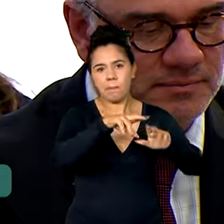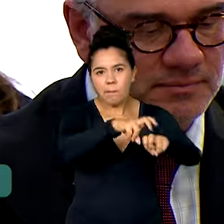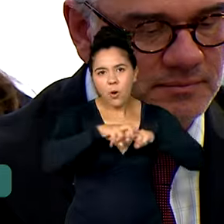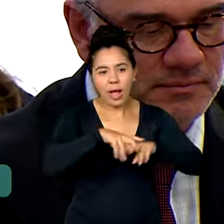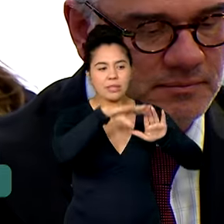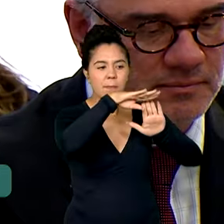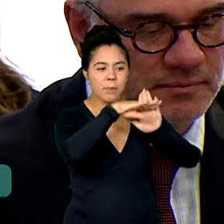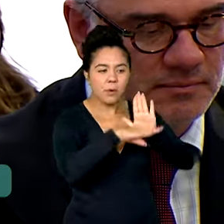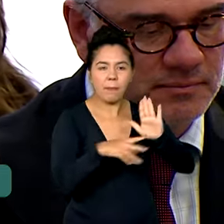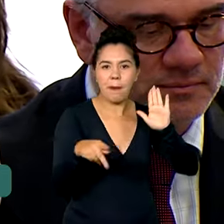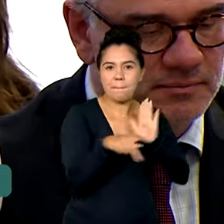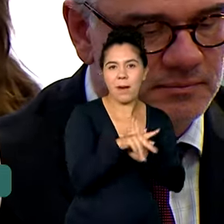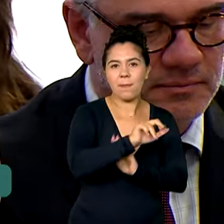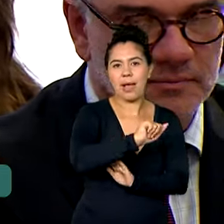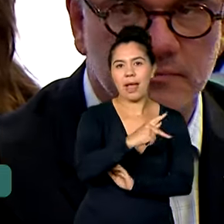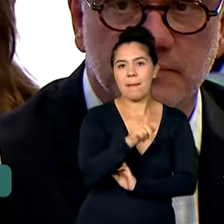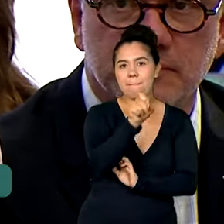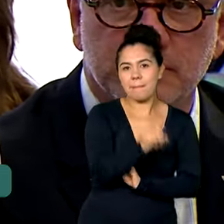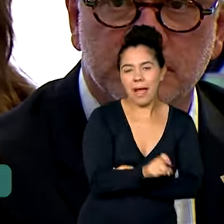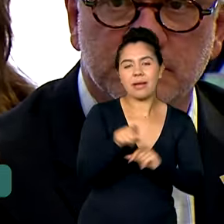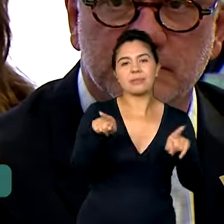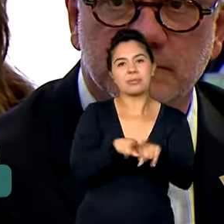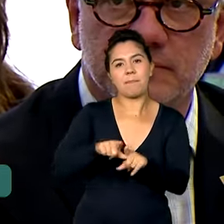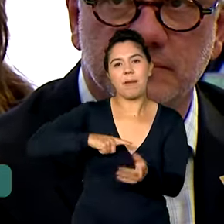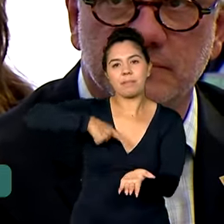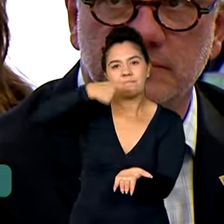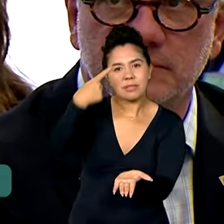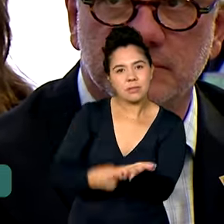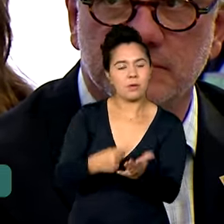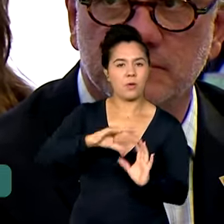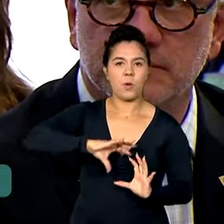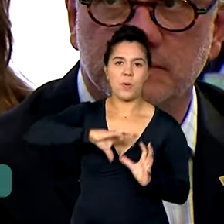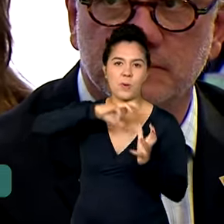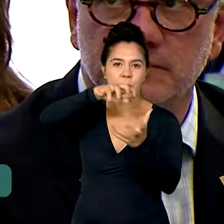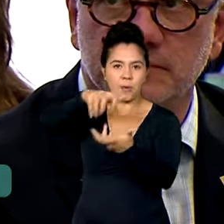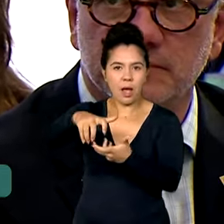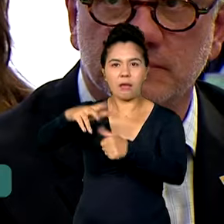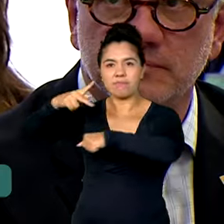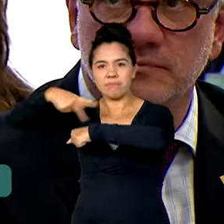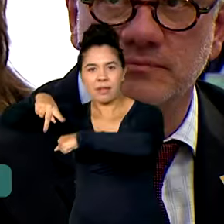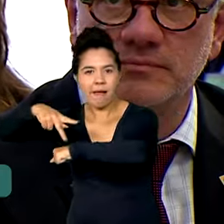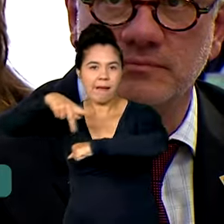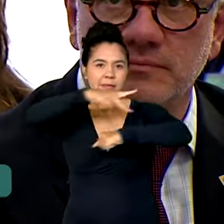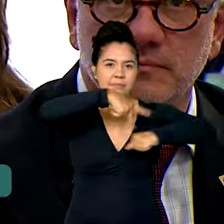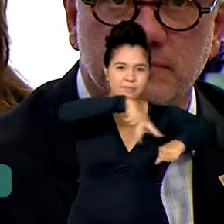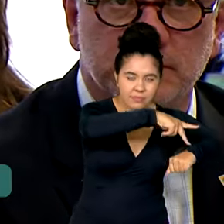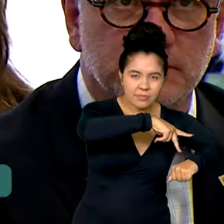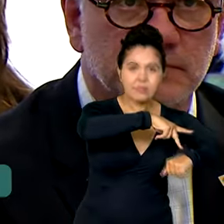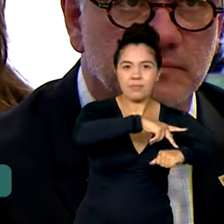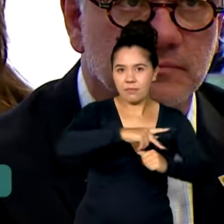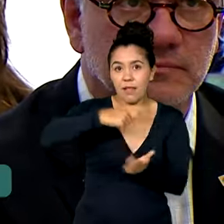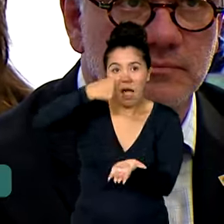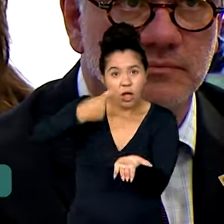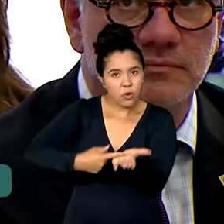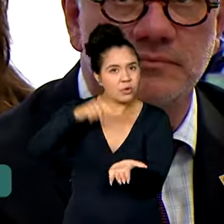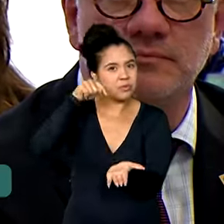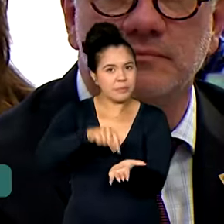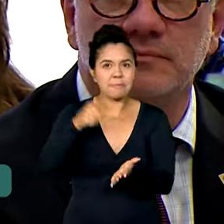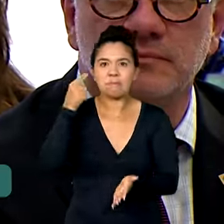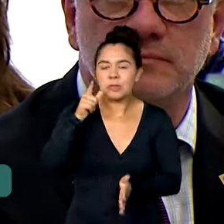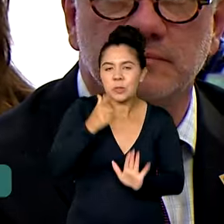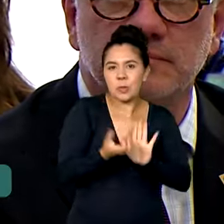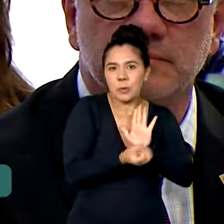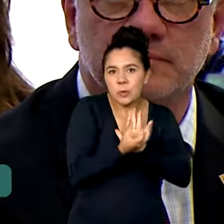proporciona e dos acordos internacionais bilaterais, que também são acordos de produção.